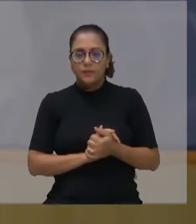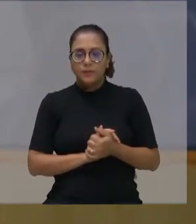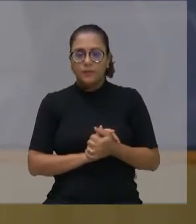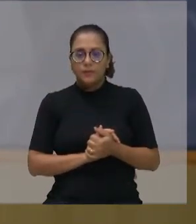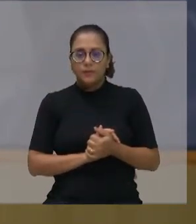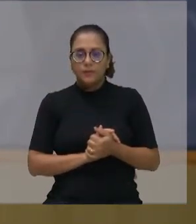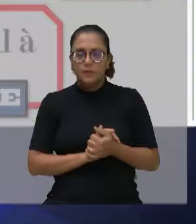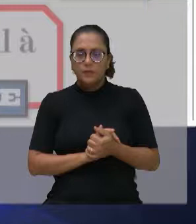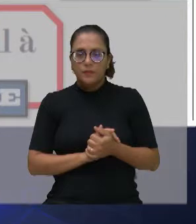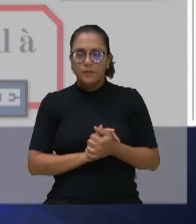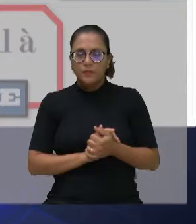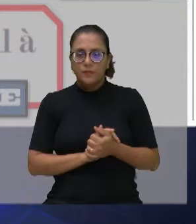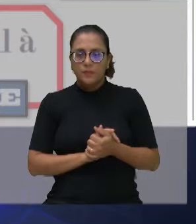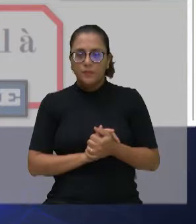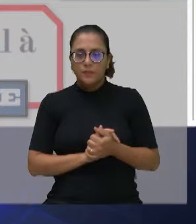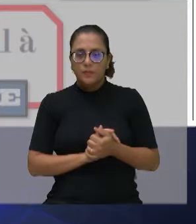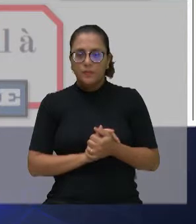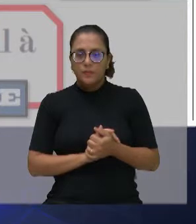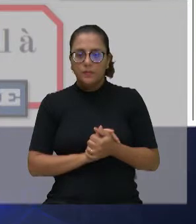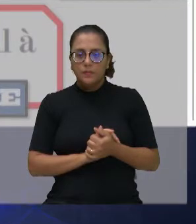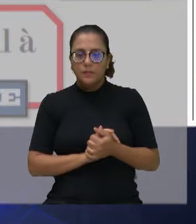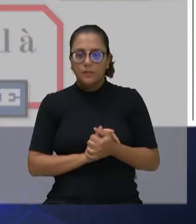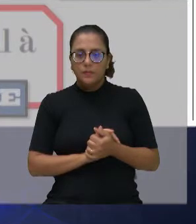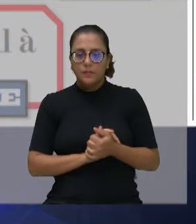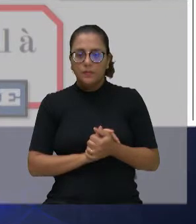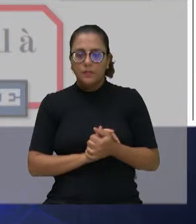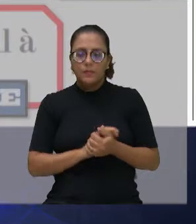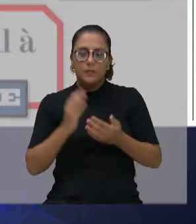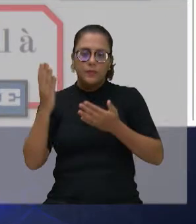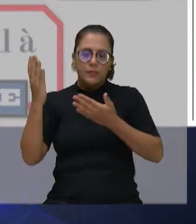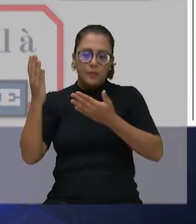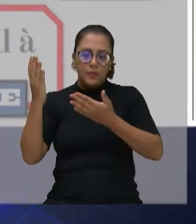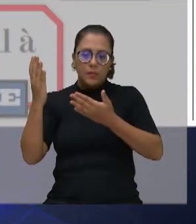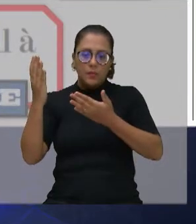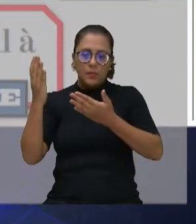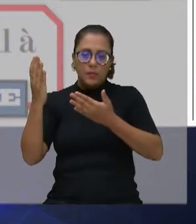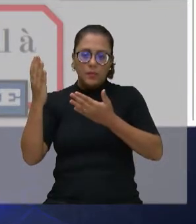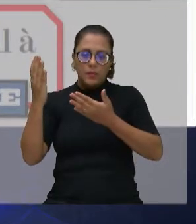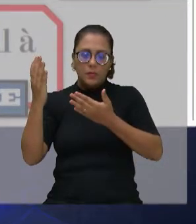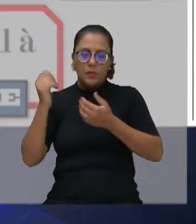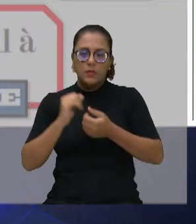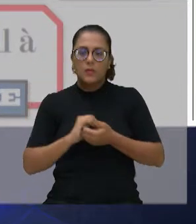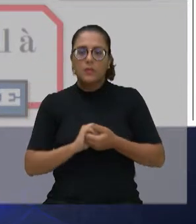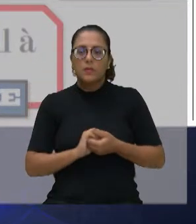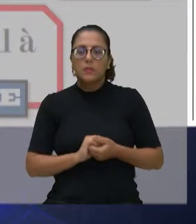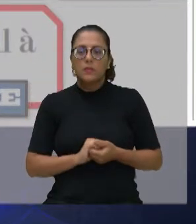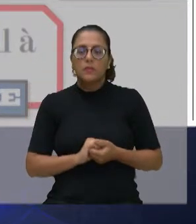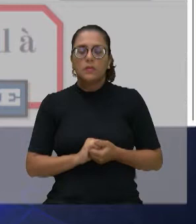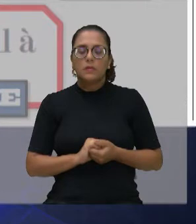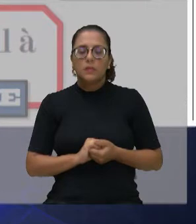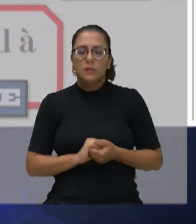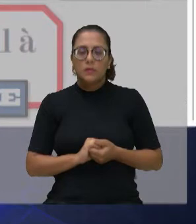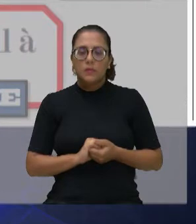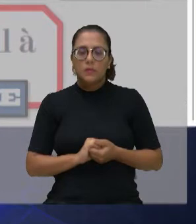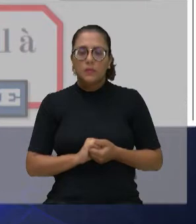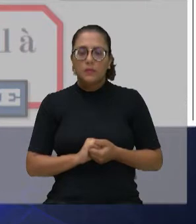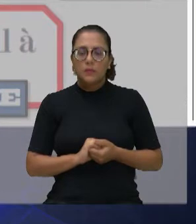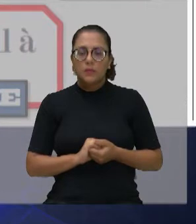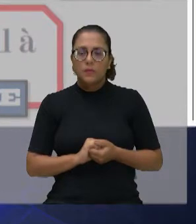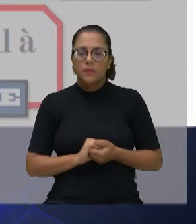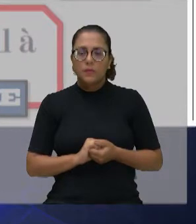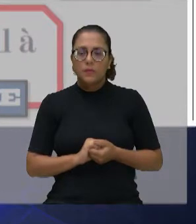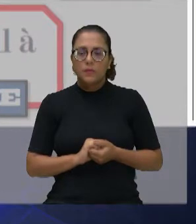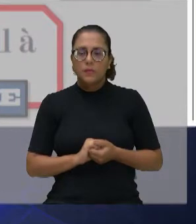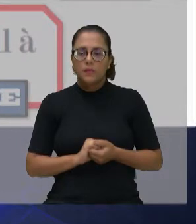Aqui, reproduzi a repercussão da imprensa local Câmara de São